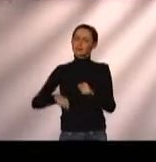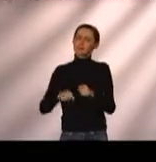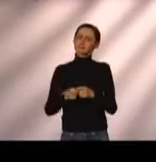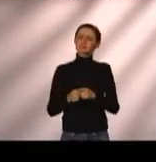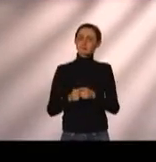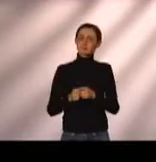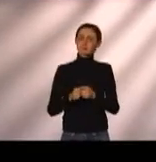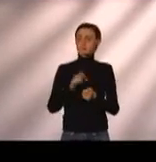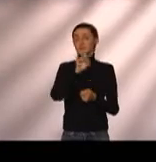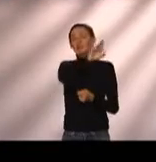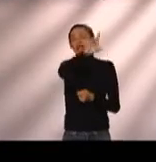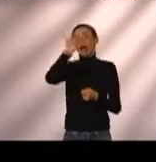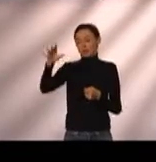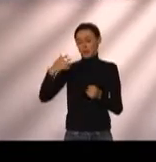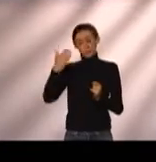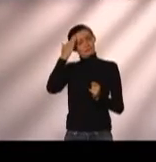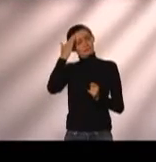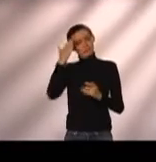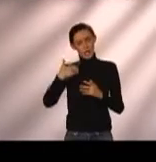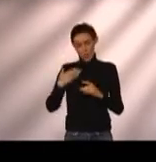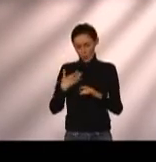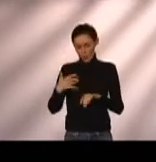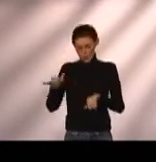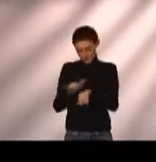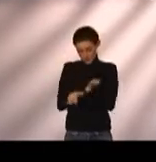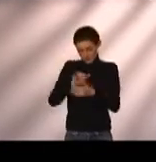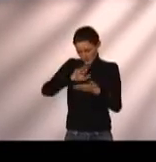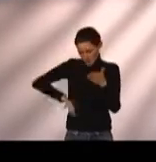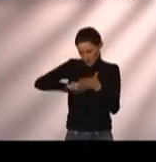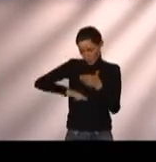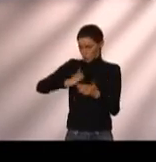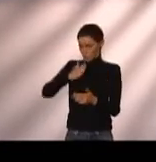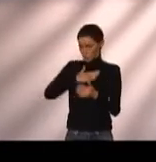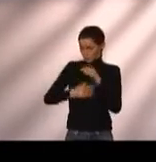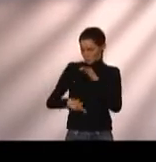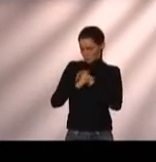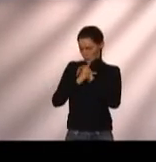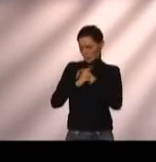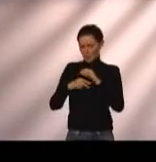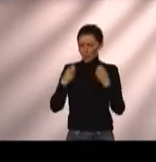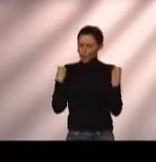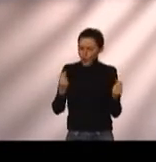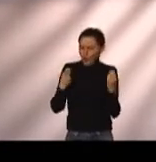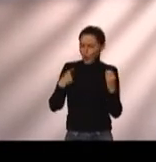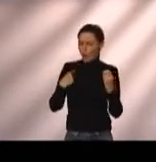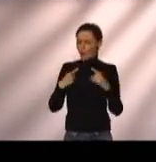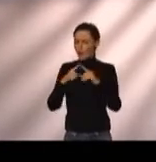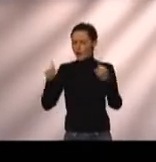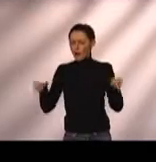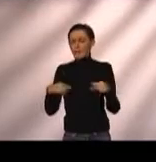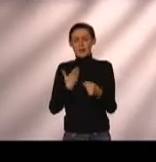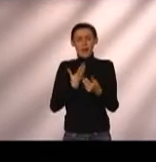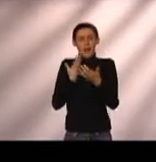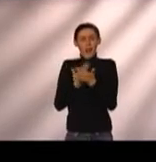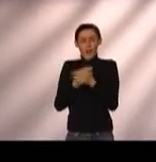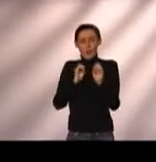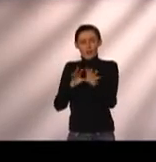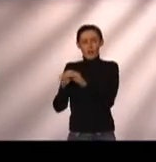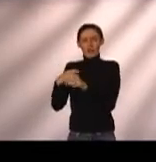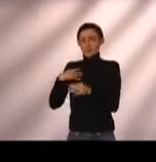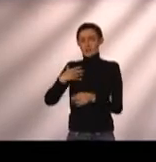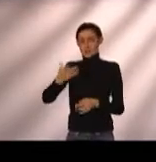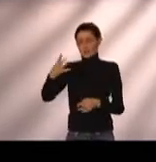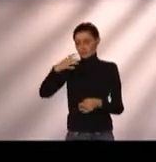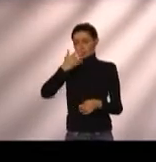escolas. Cada um sabe de que forma, na sua disciplina, ele pode implementar, ele pode melhorar e tornar as aulas mais